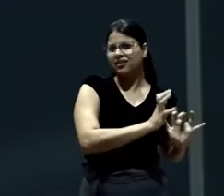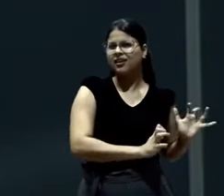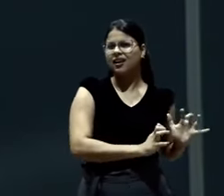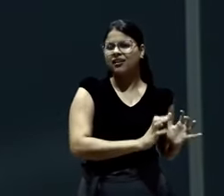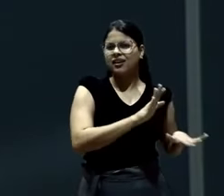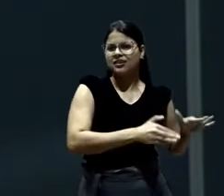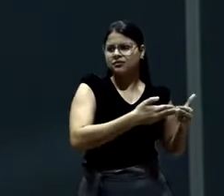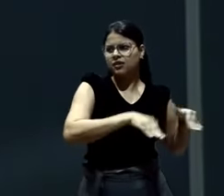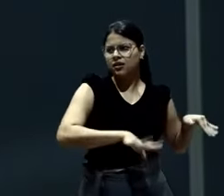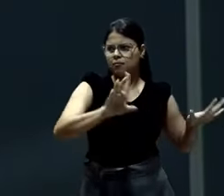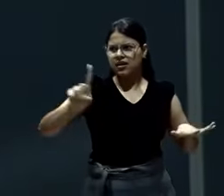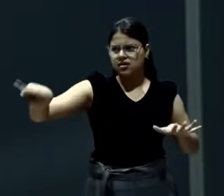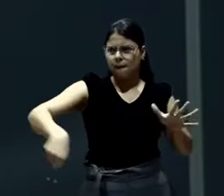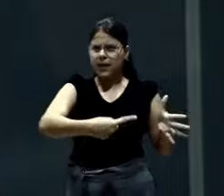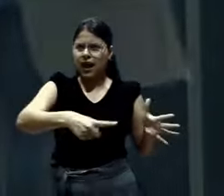Mas não vem falar mal dele.